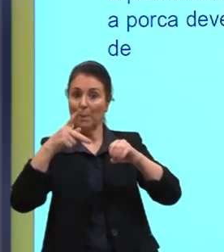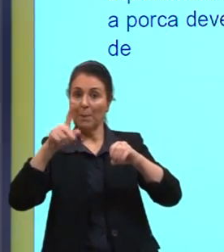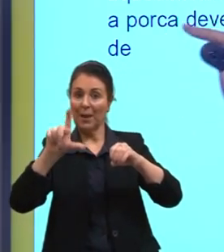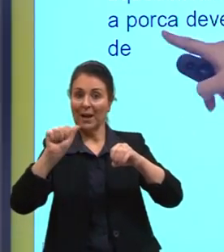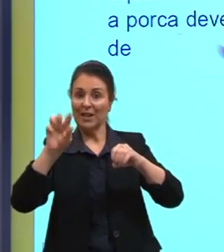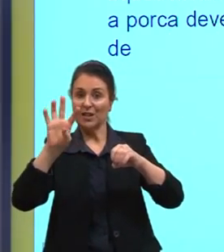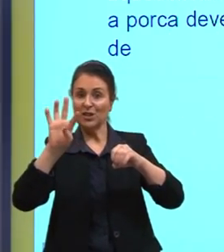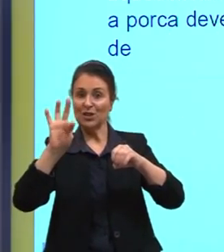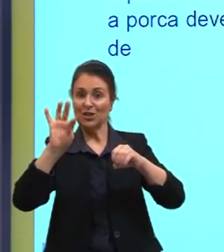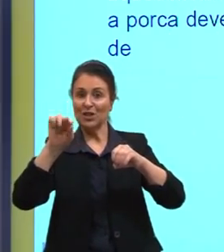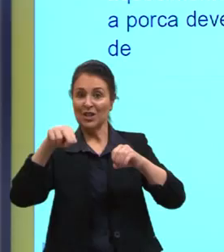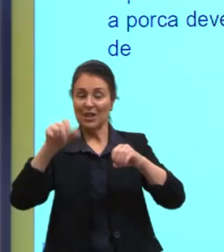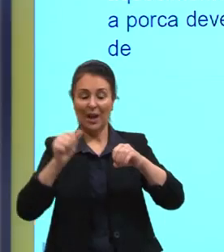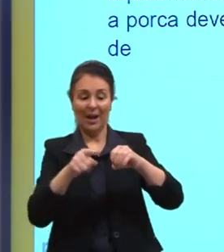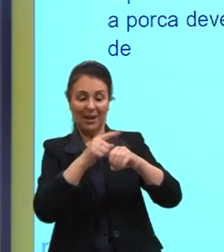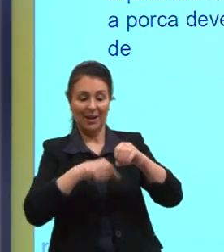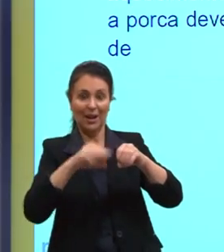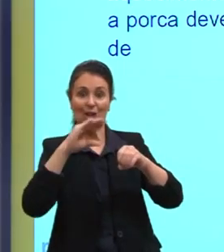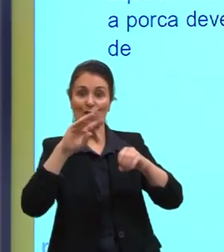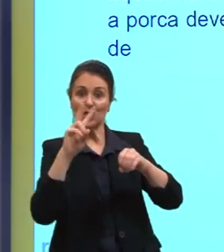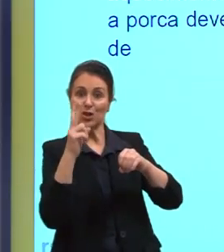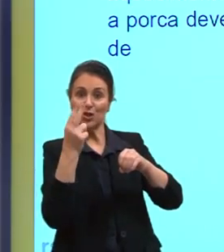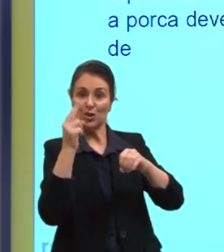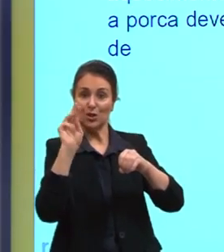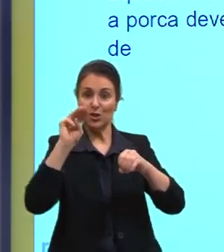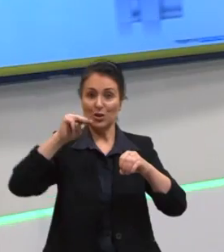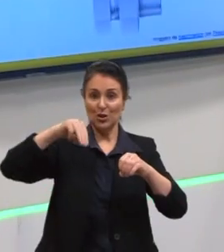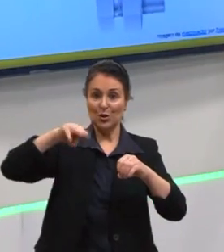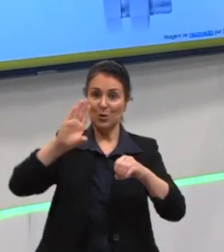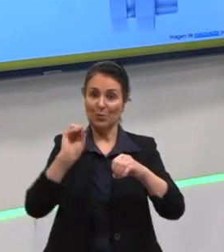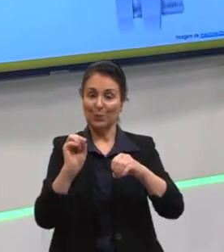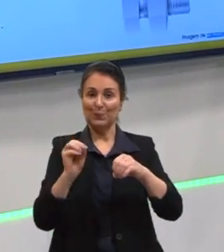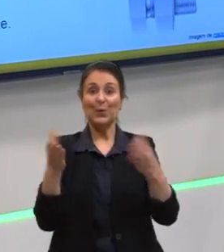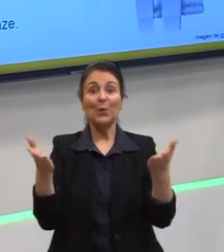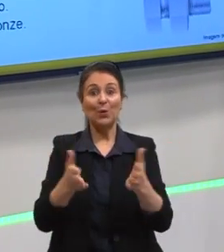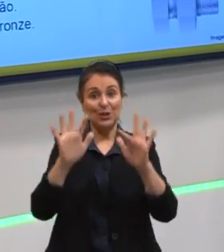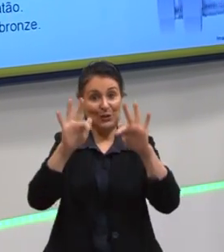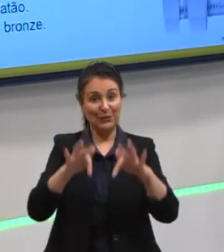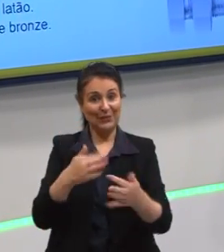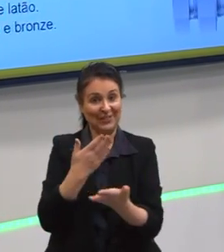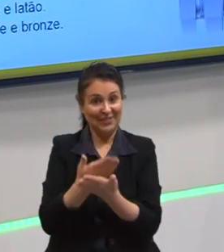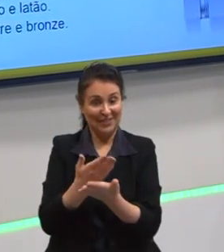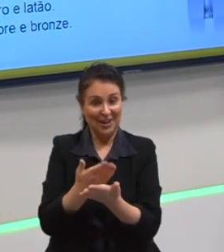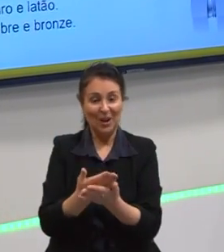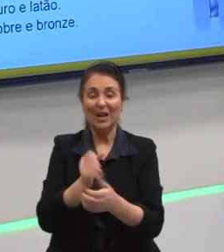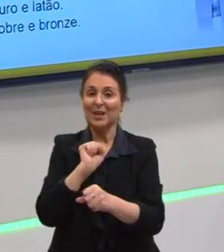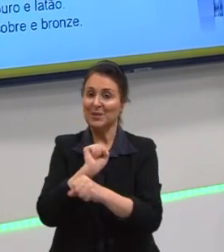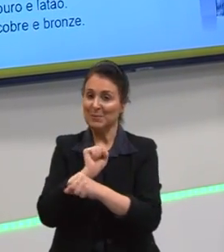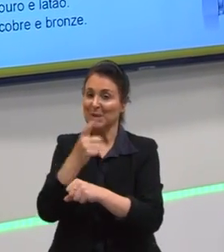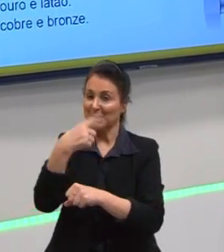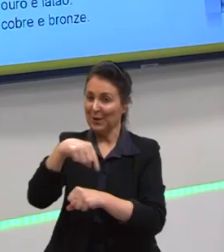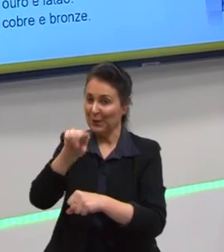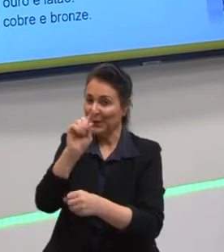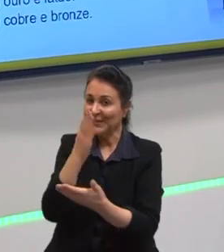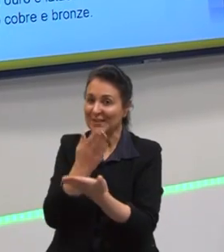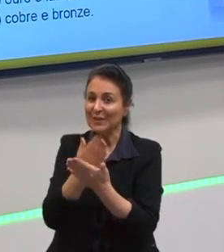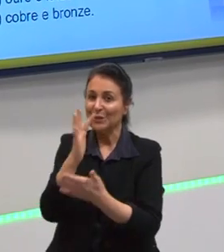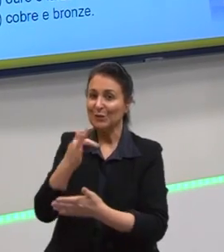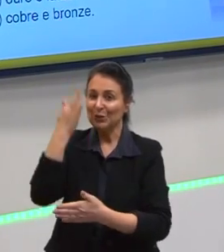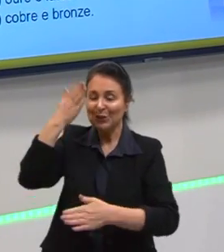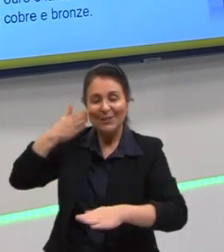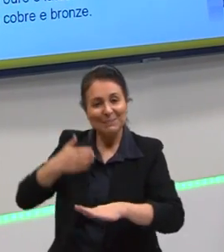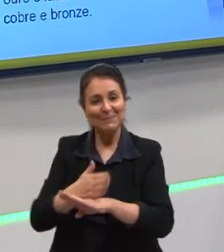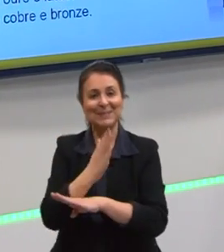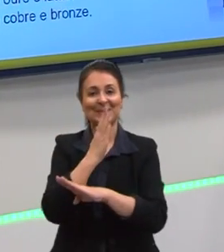e porca de chumbo. Certo, pessoal? Por hoje a gente fica por aqui. Espero vocês nas próximas aulas e